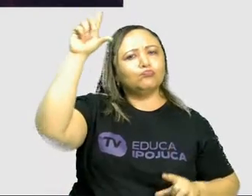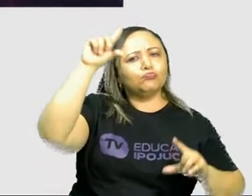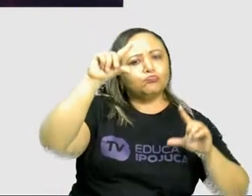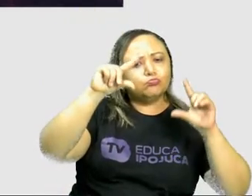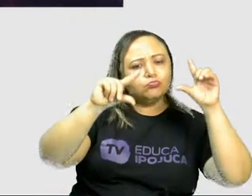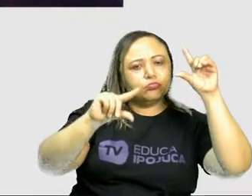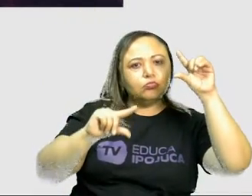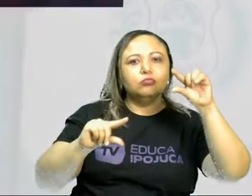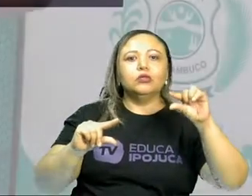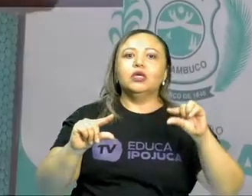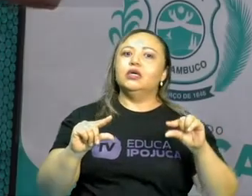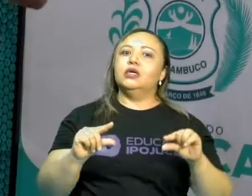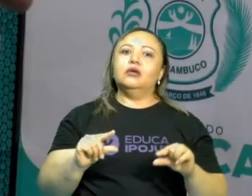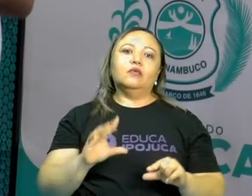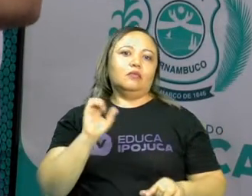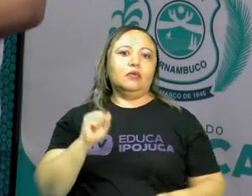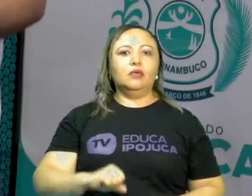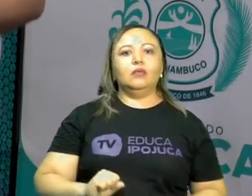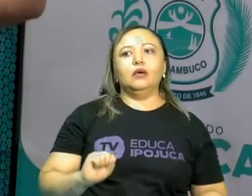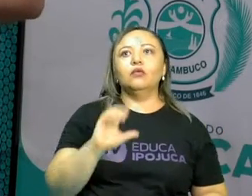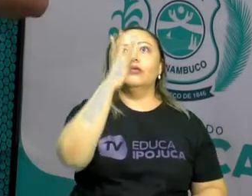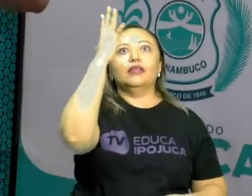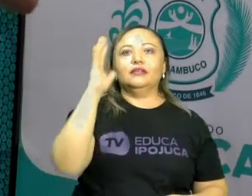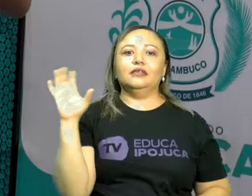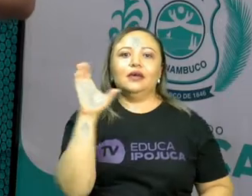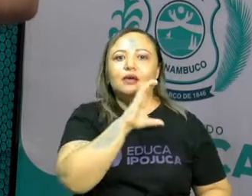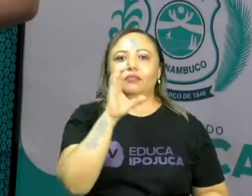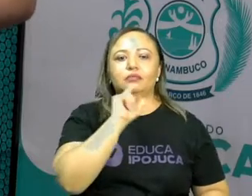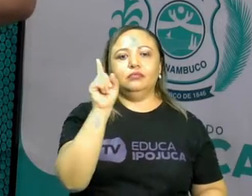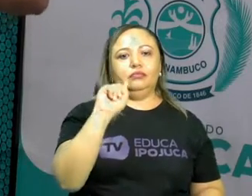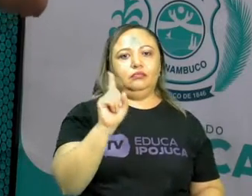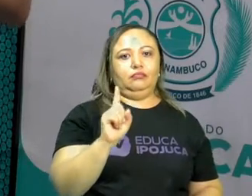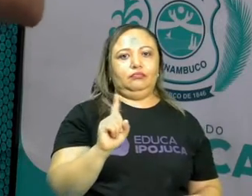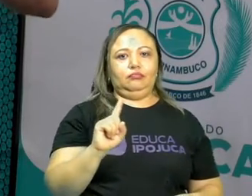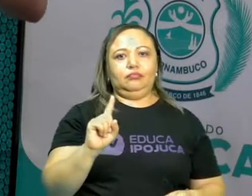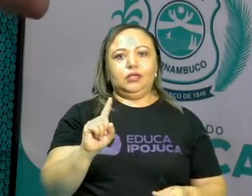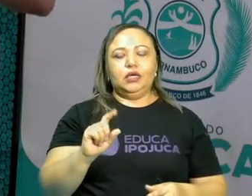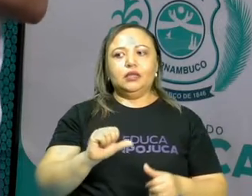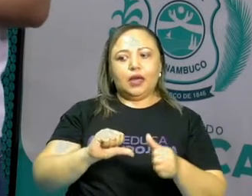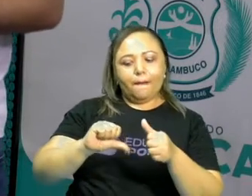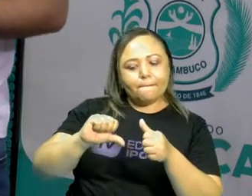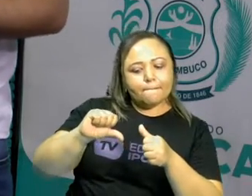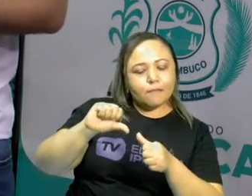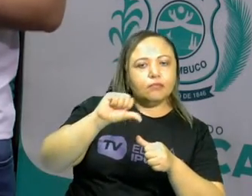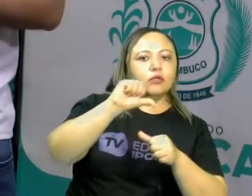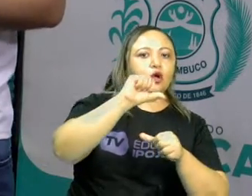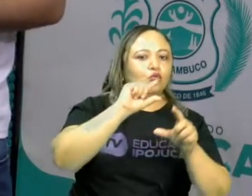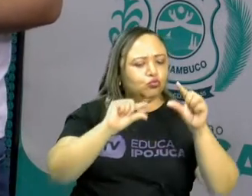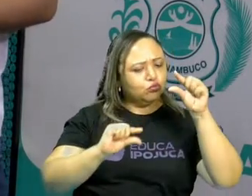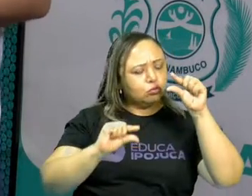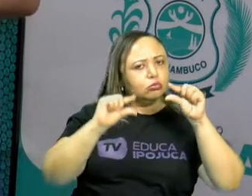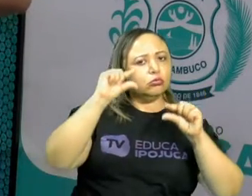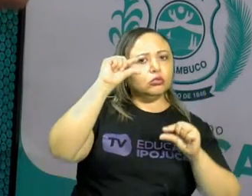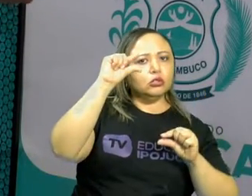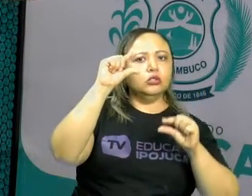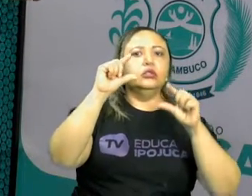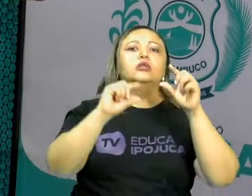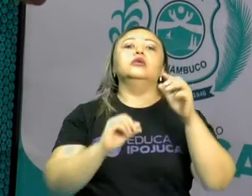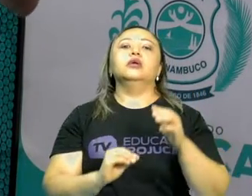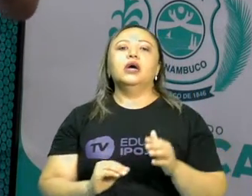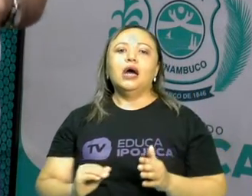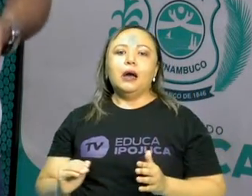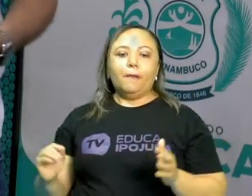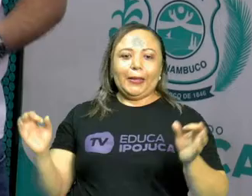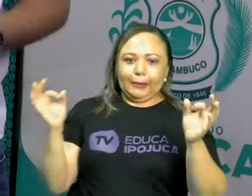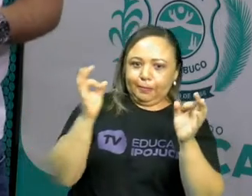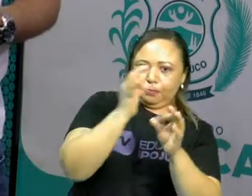coisa que vai acontecer de repente, de maneira rápida. Então essas transformações que vão levar ao fim